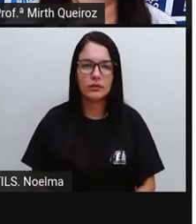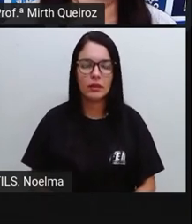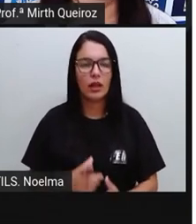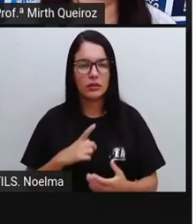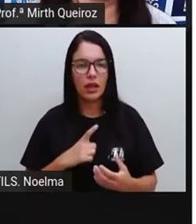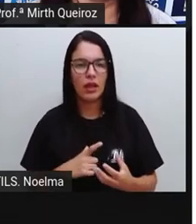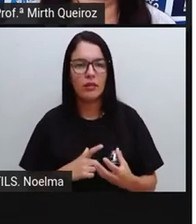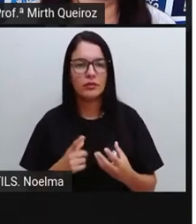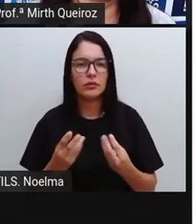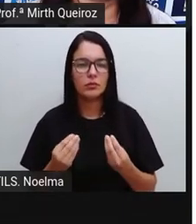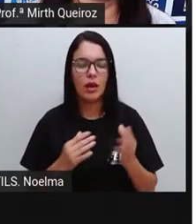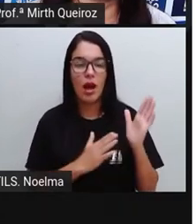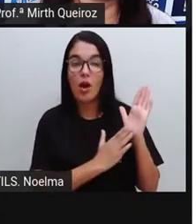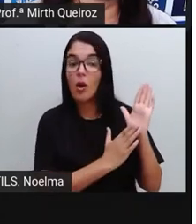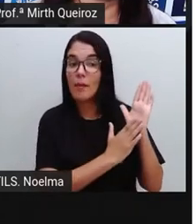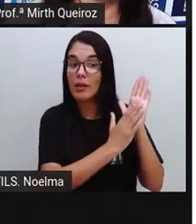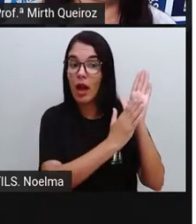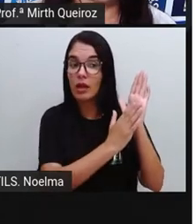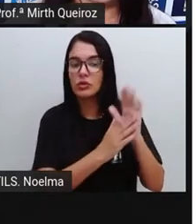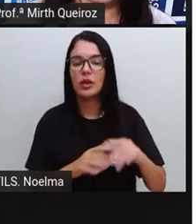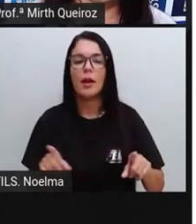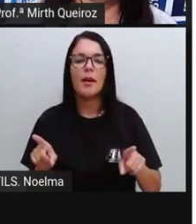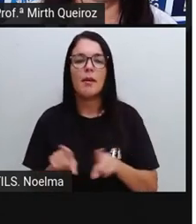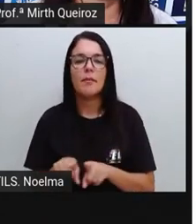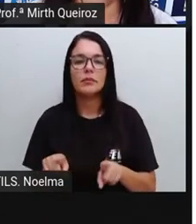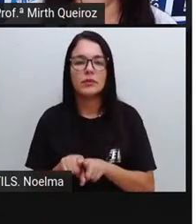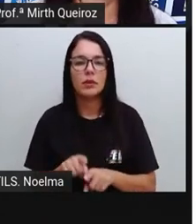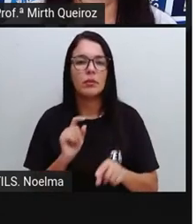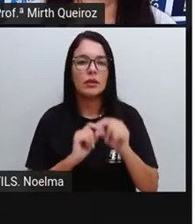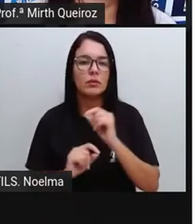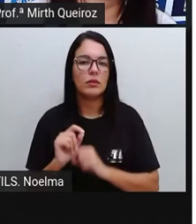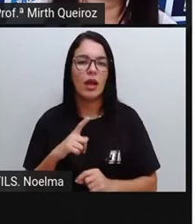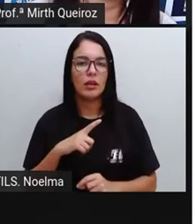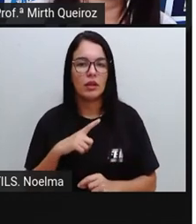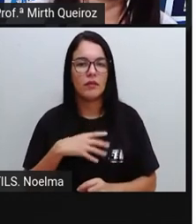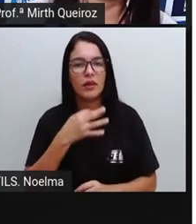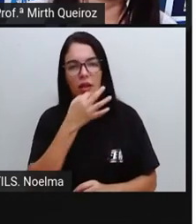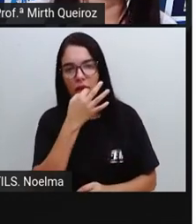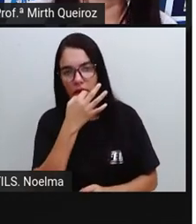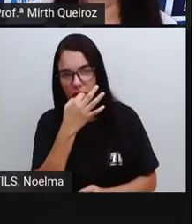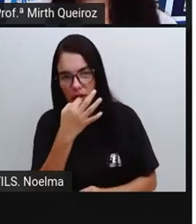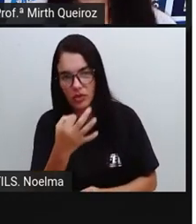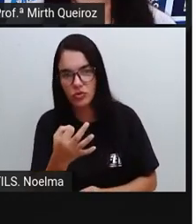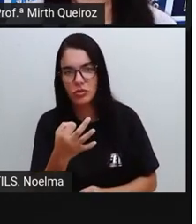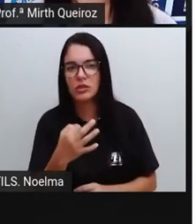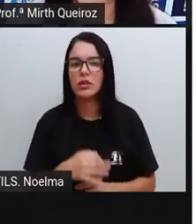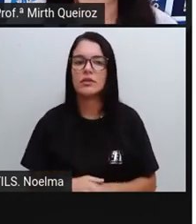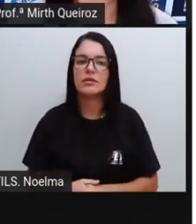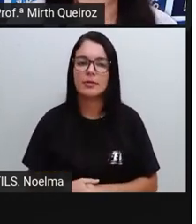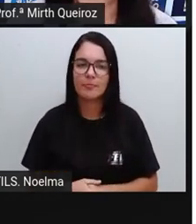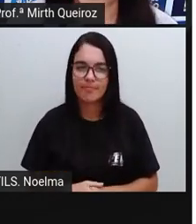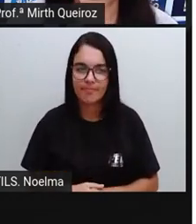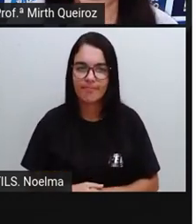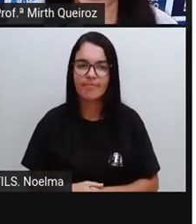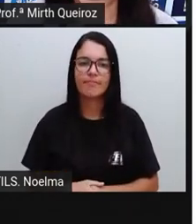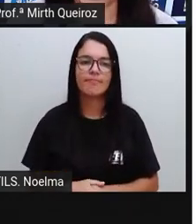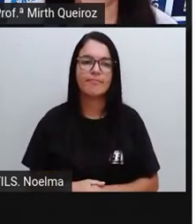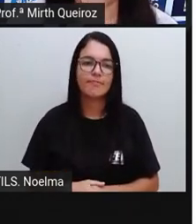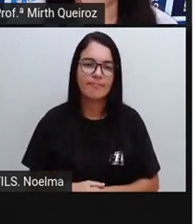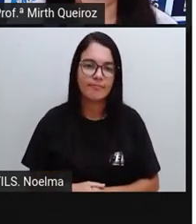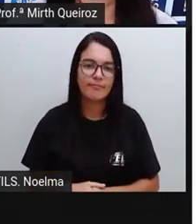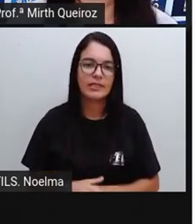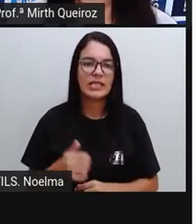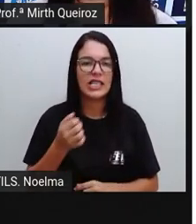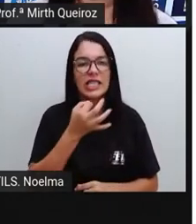às obras de arte dele, né? Ele também recebeu algumas críticas em